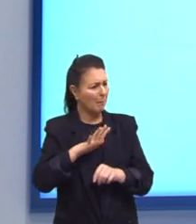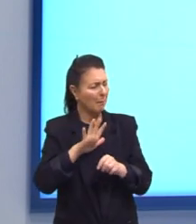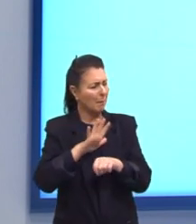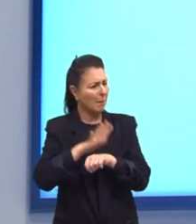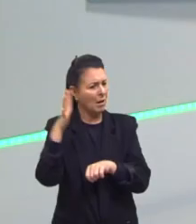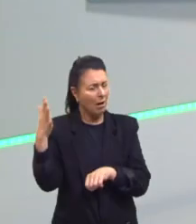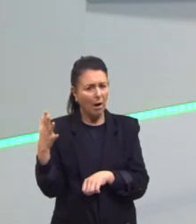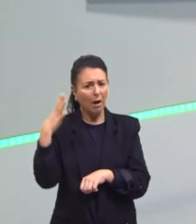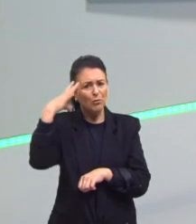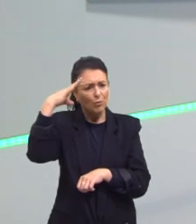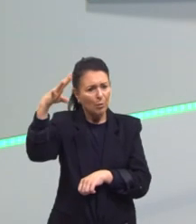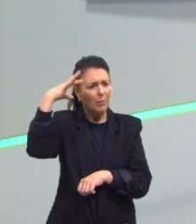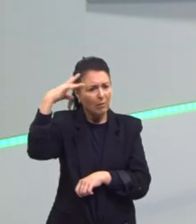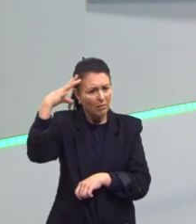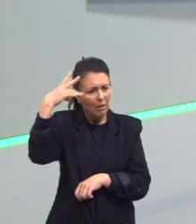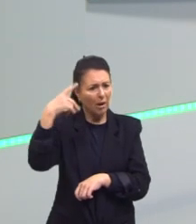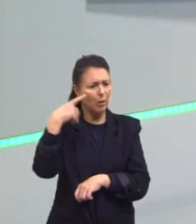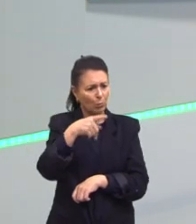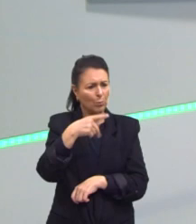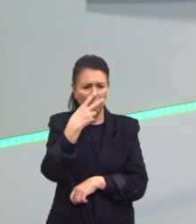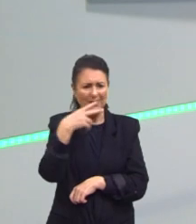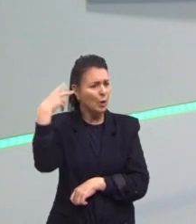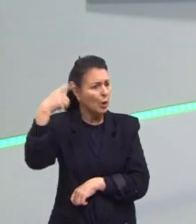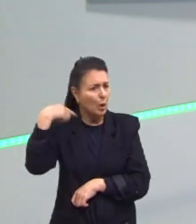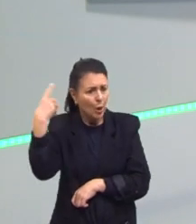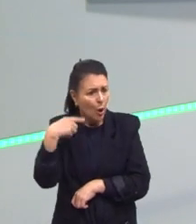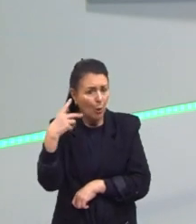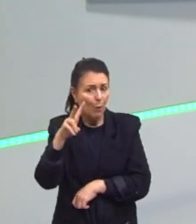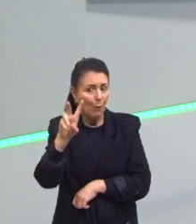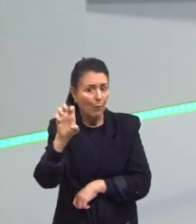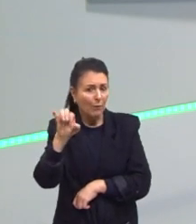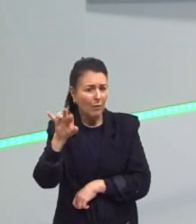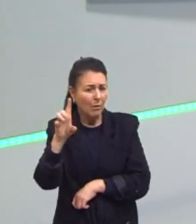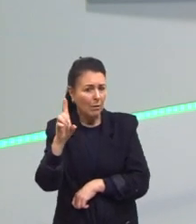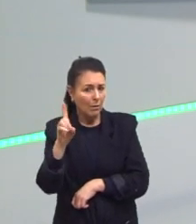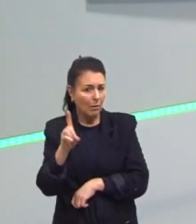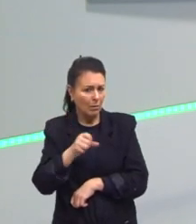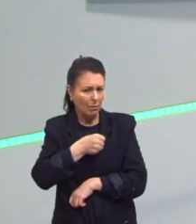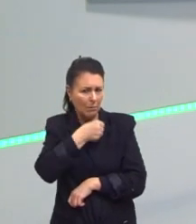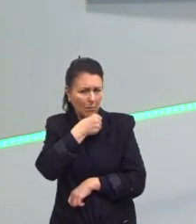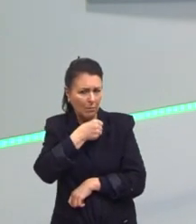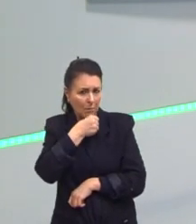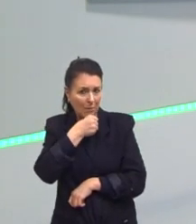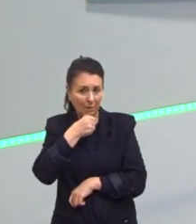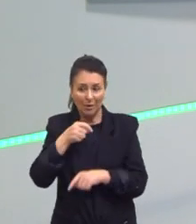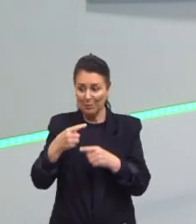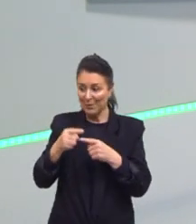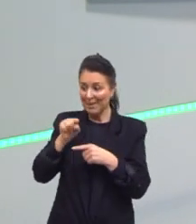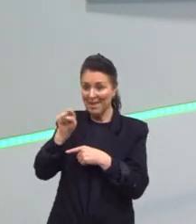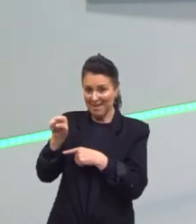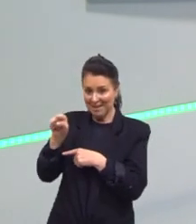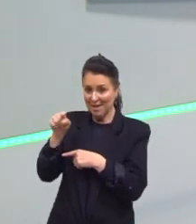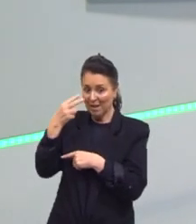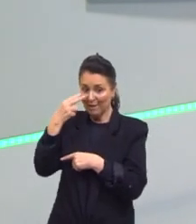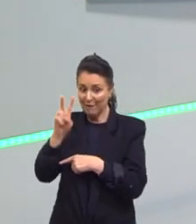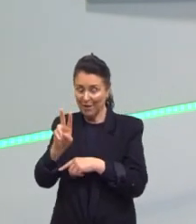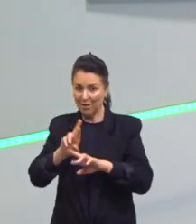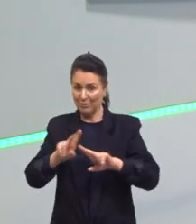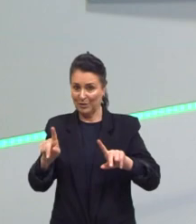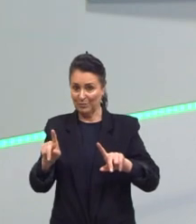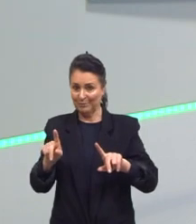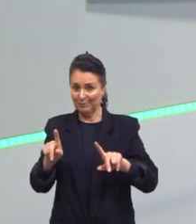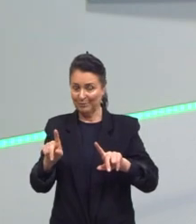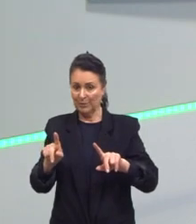muito louco Porque ele enxerga as coisas De uma maneira diferente E o óculos